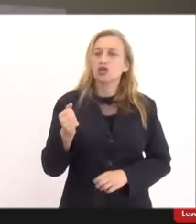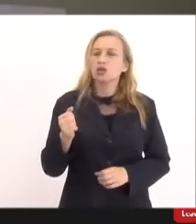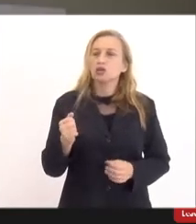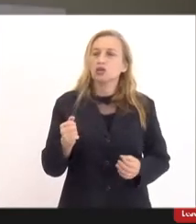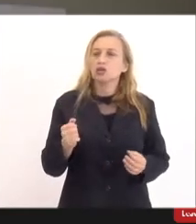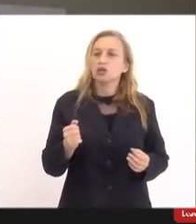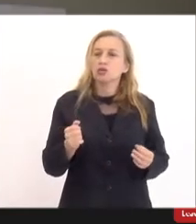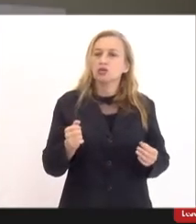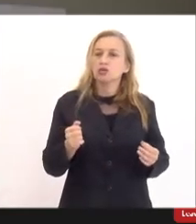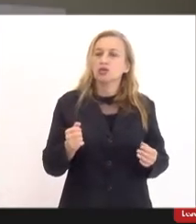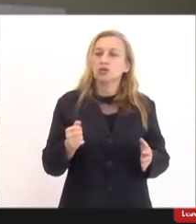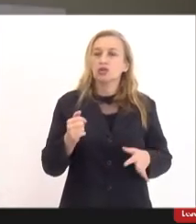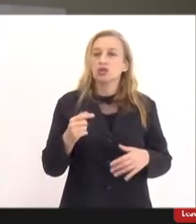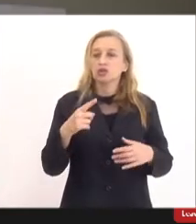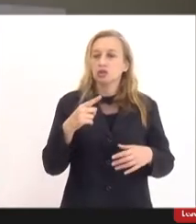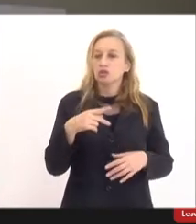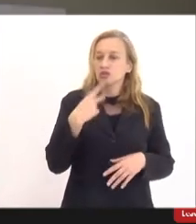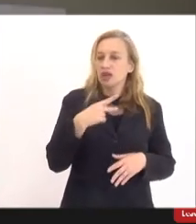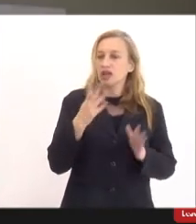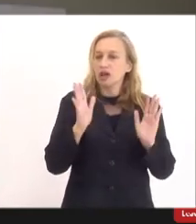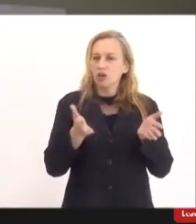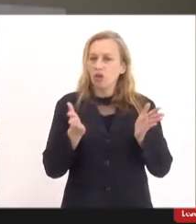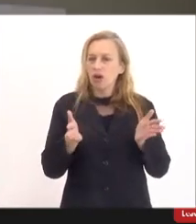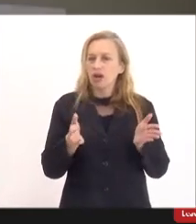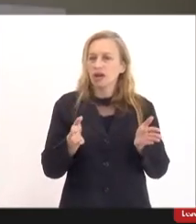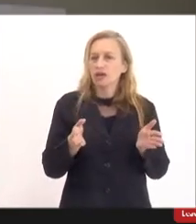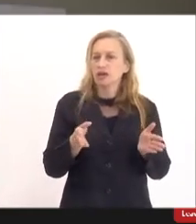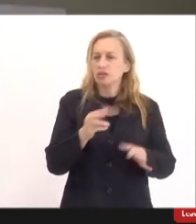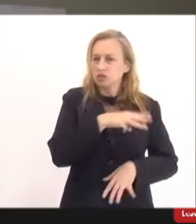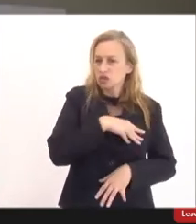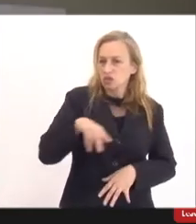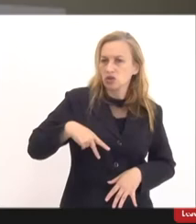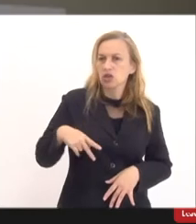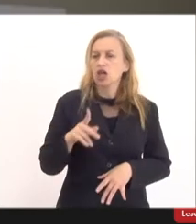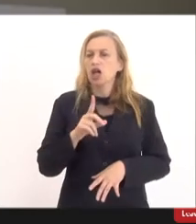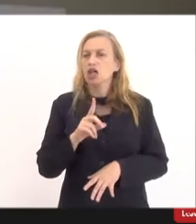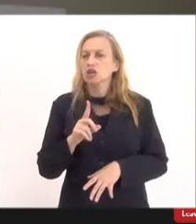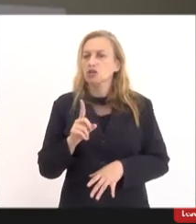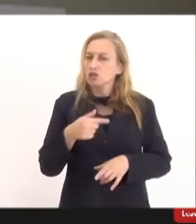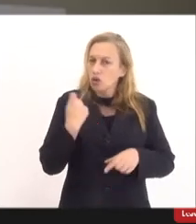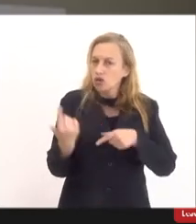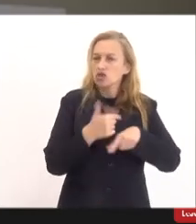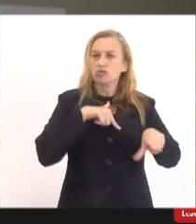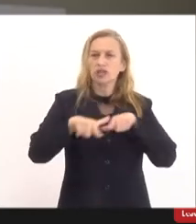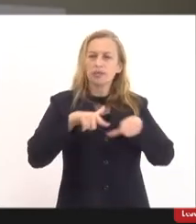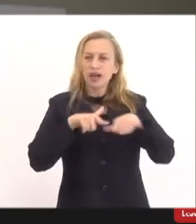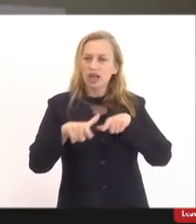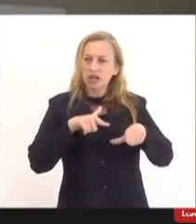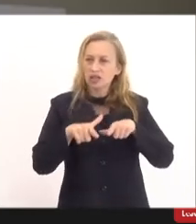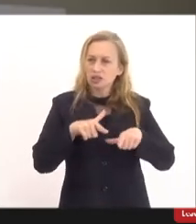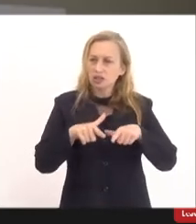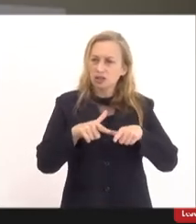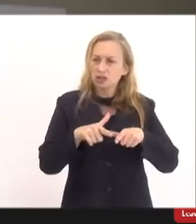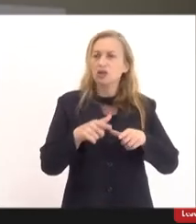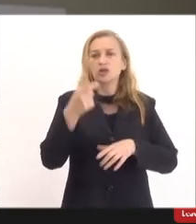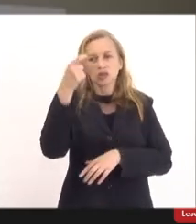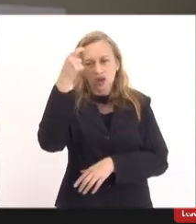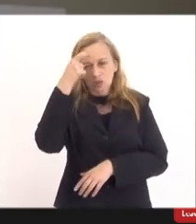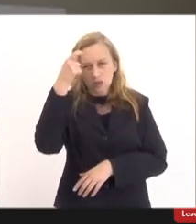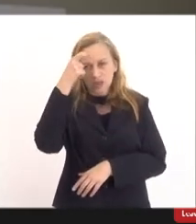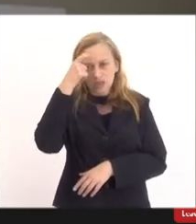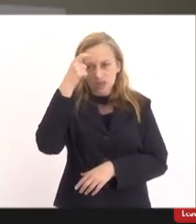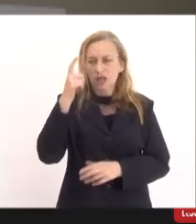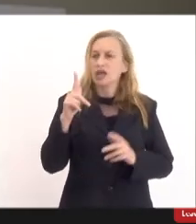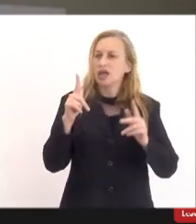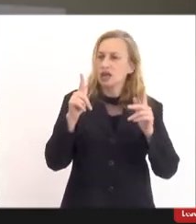do MPJ estamos totalmente trabalhando na linha da conscientização, assim